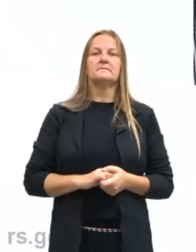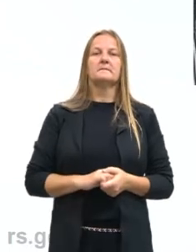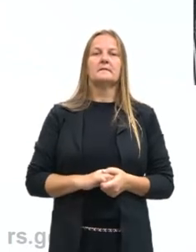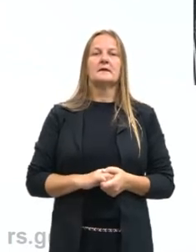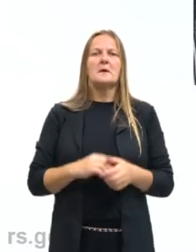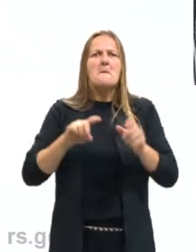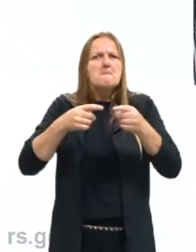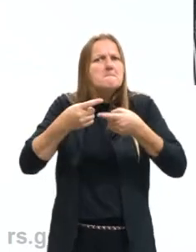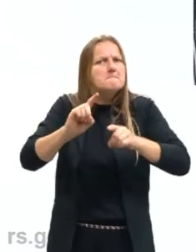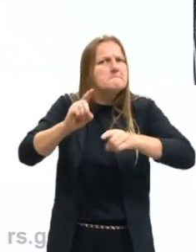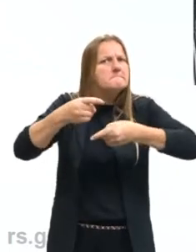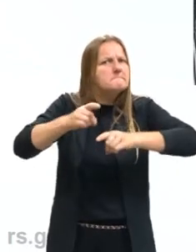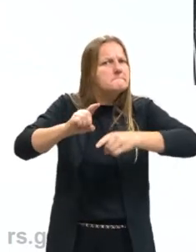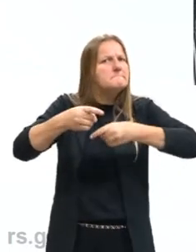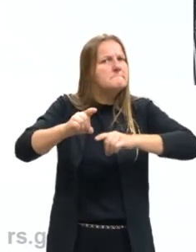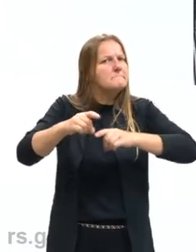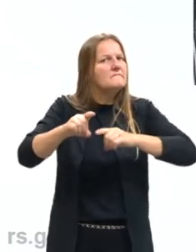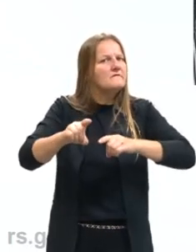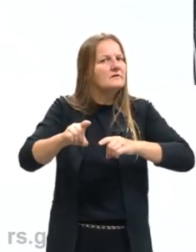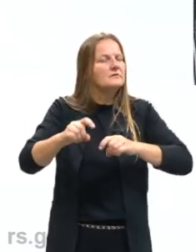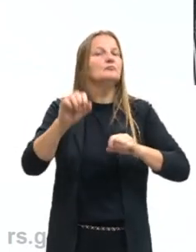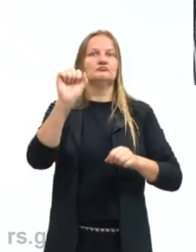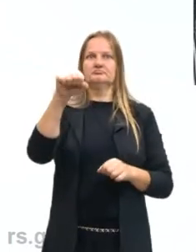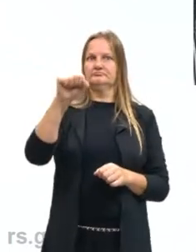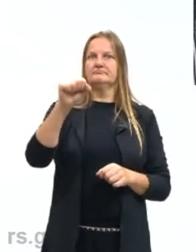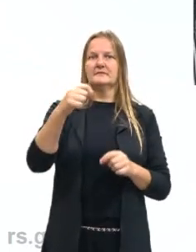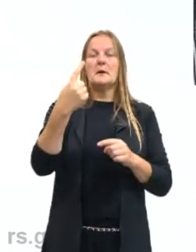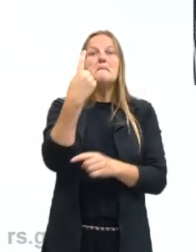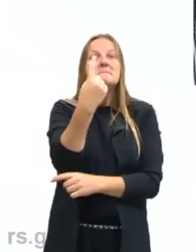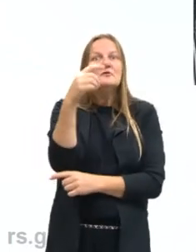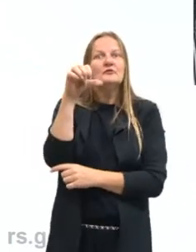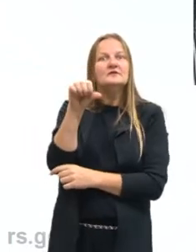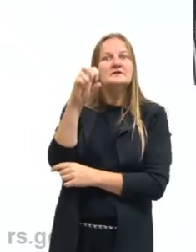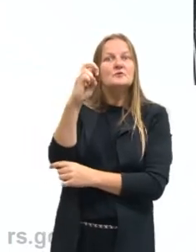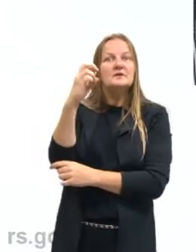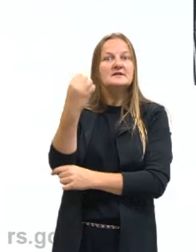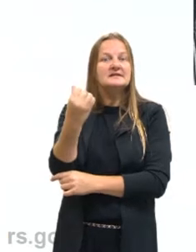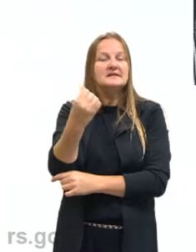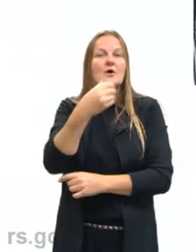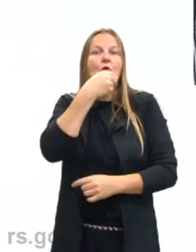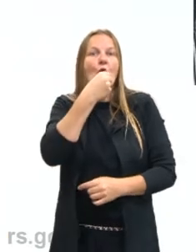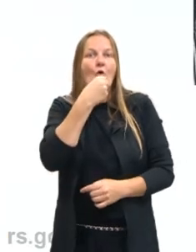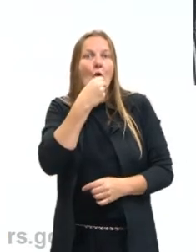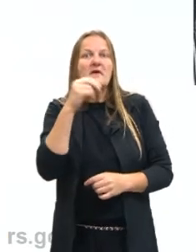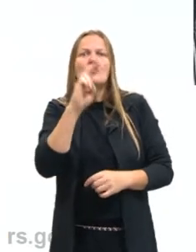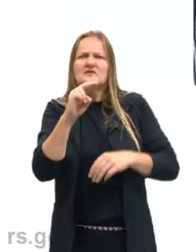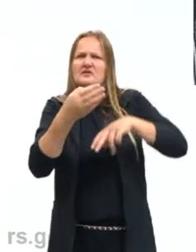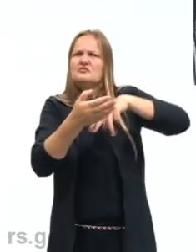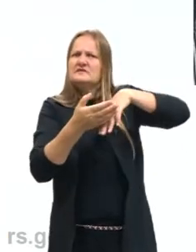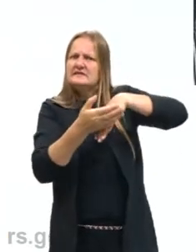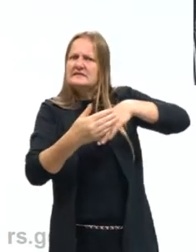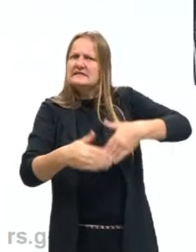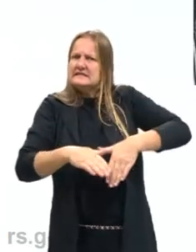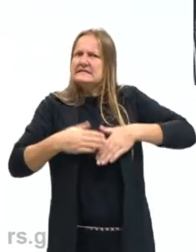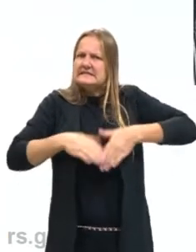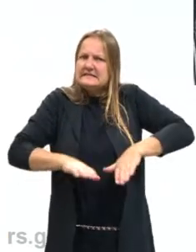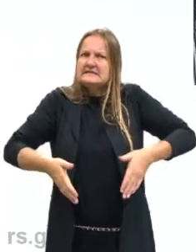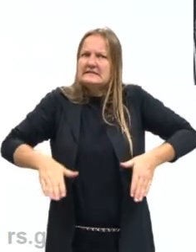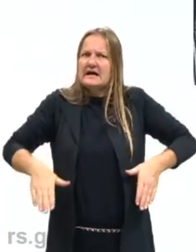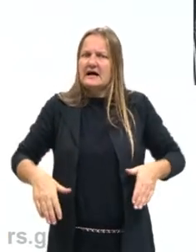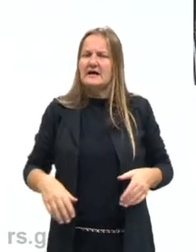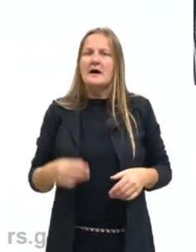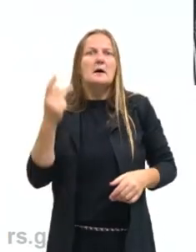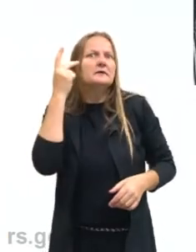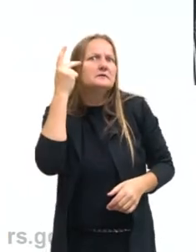Da provocação, é uma provocação. Em 1956, um homem usando uma saia na Avenida Paulista,